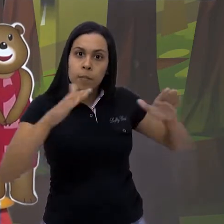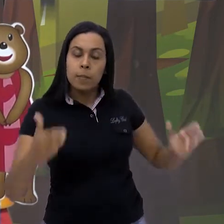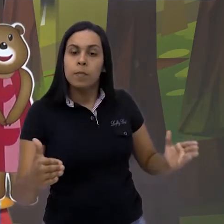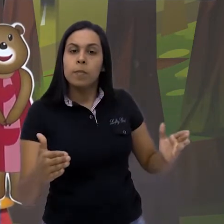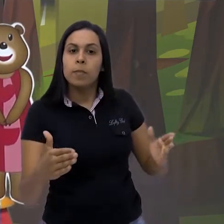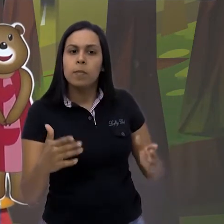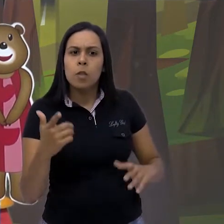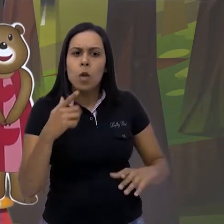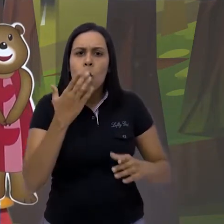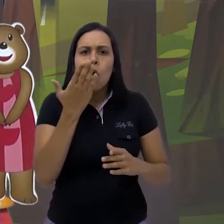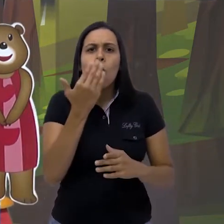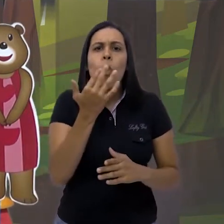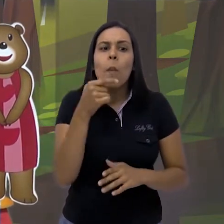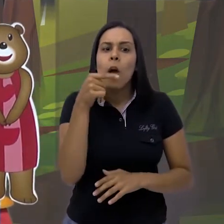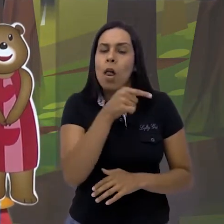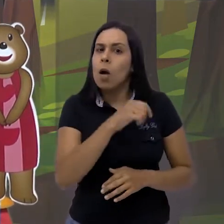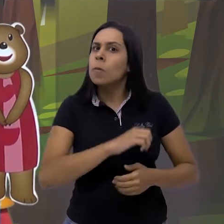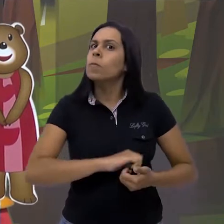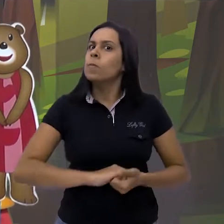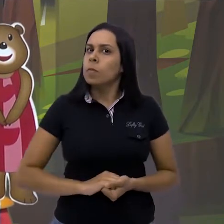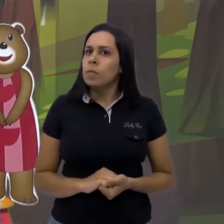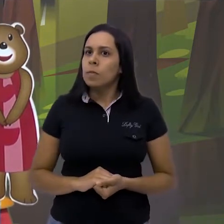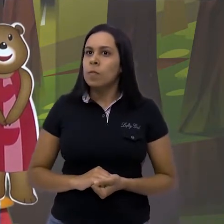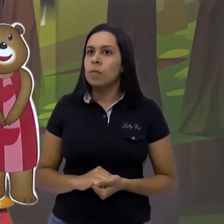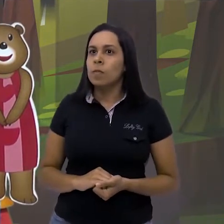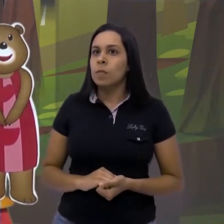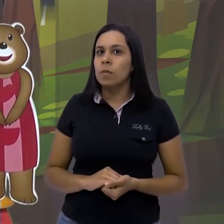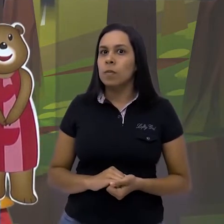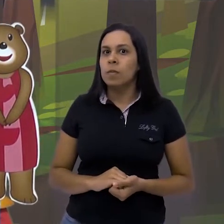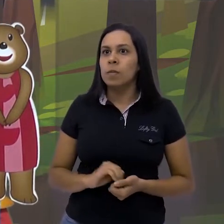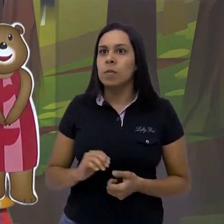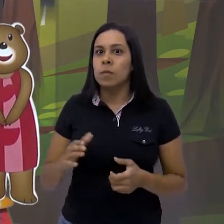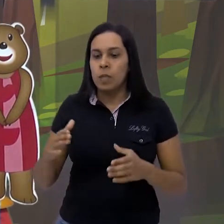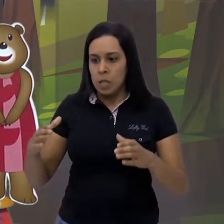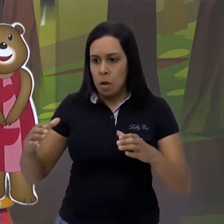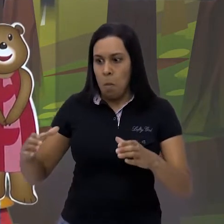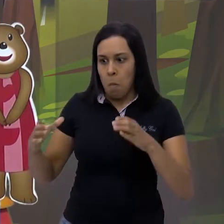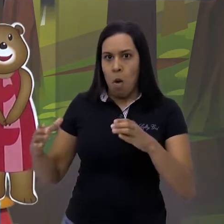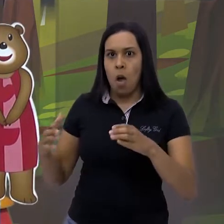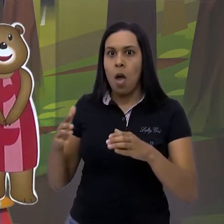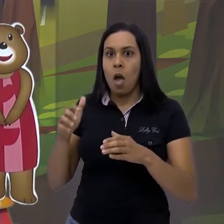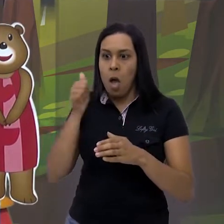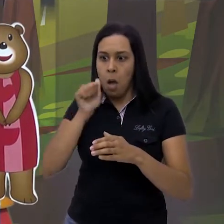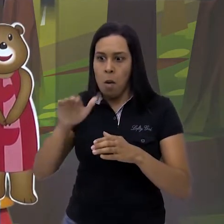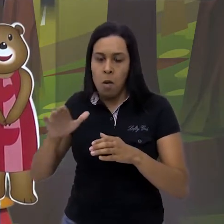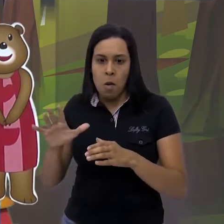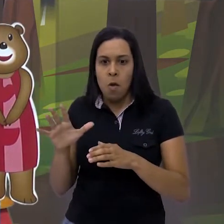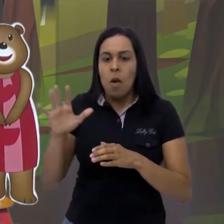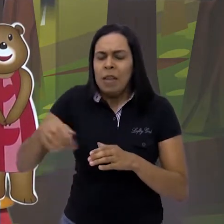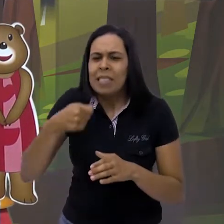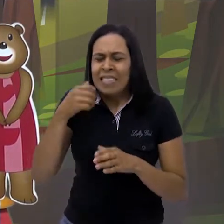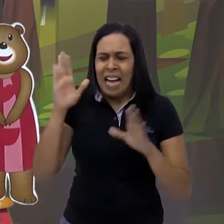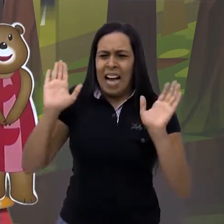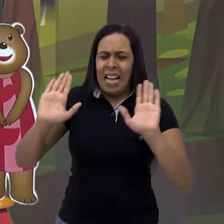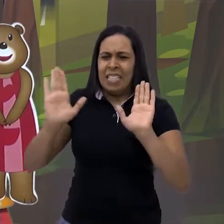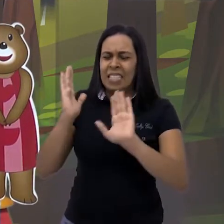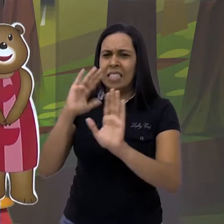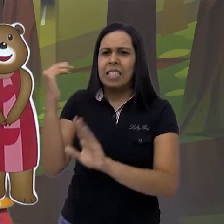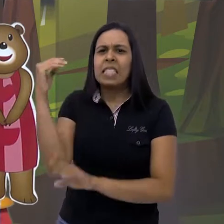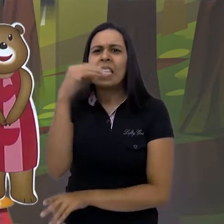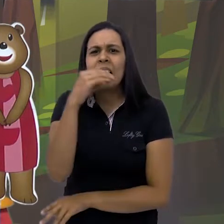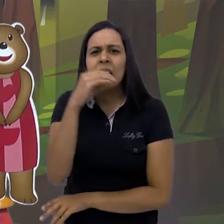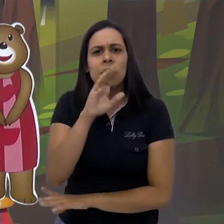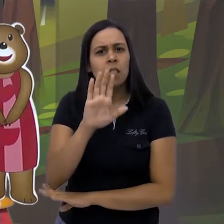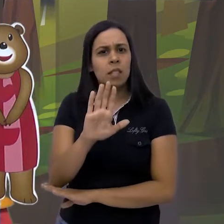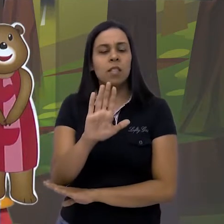tigelas de mingau. Ela foi logo para a tigela maior e foi experimentar. Está muito quente.